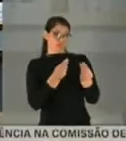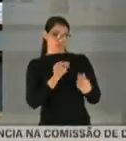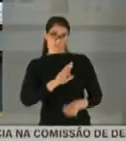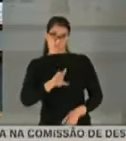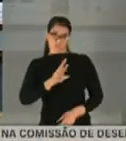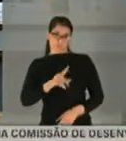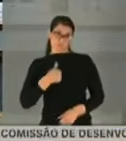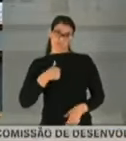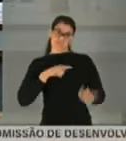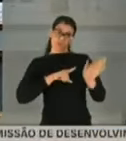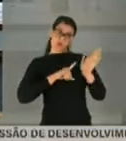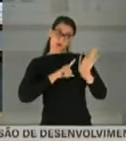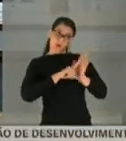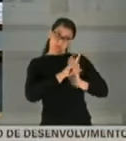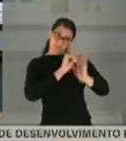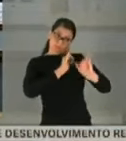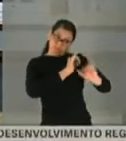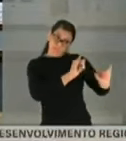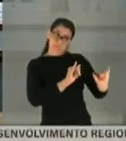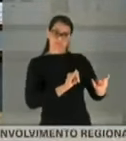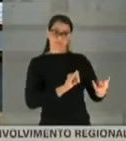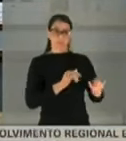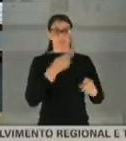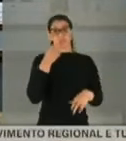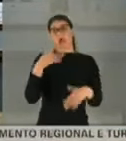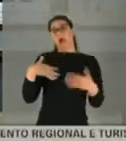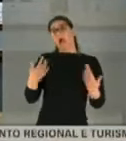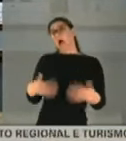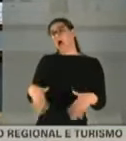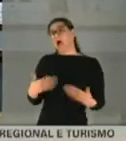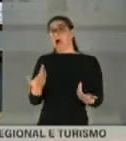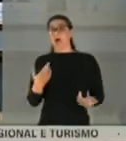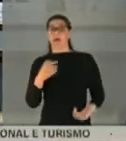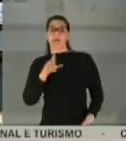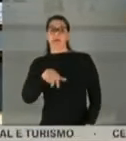para que depois não diga que a gente cometeu uma arbitrariedade.